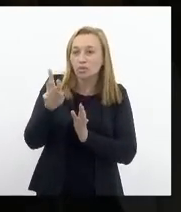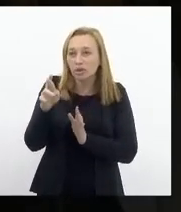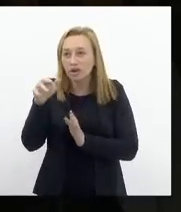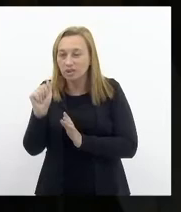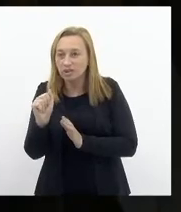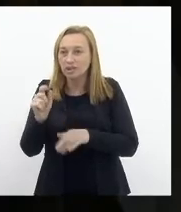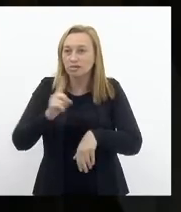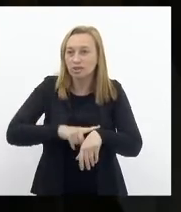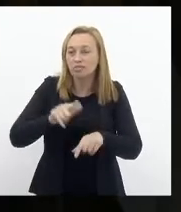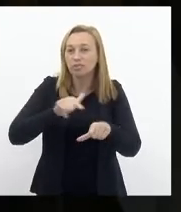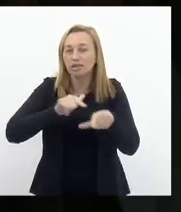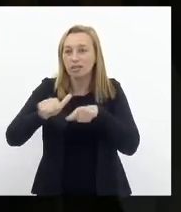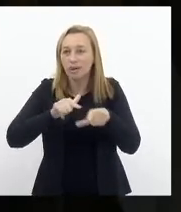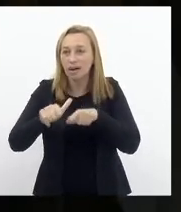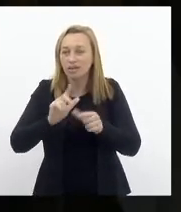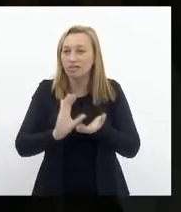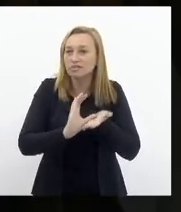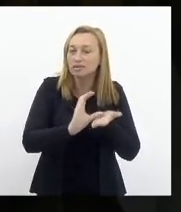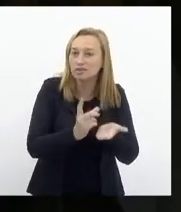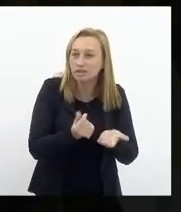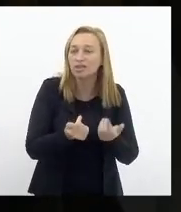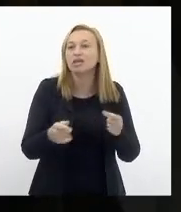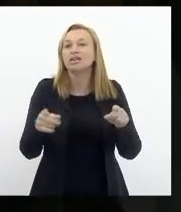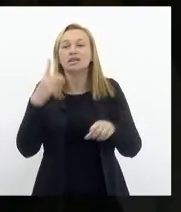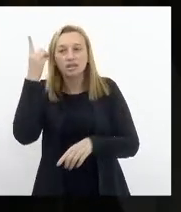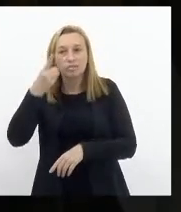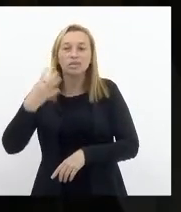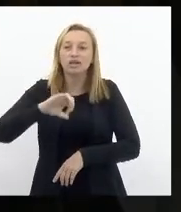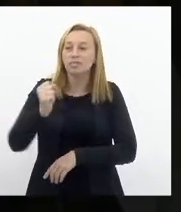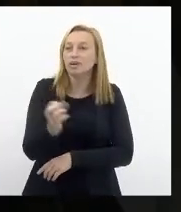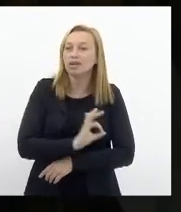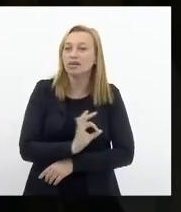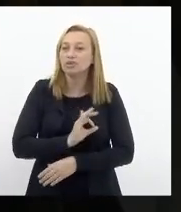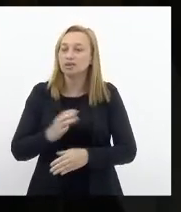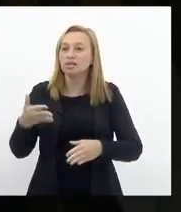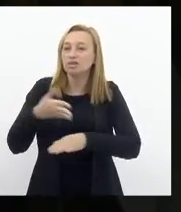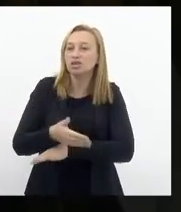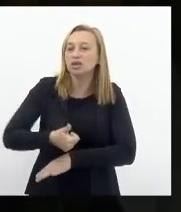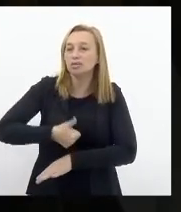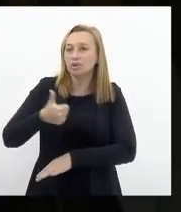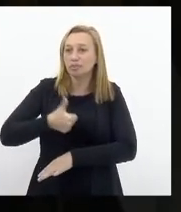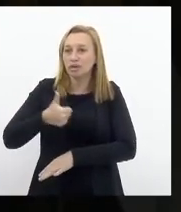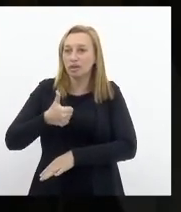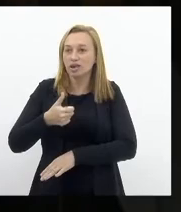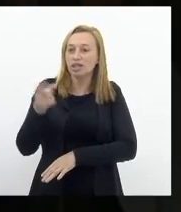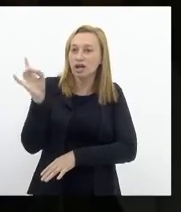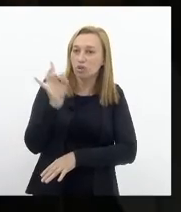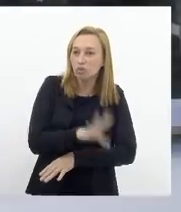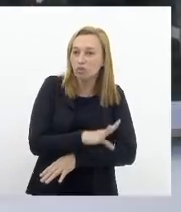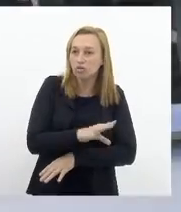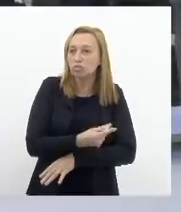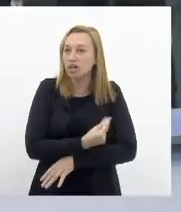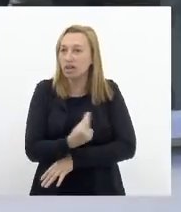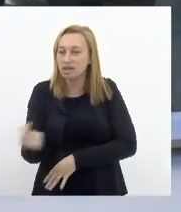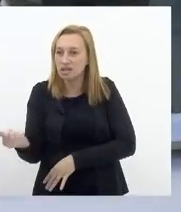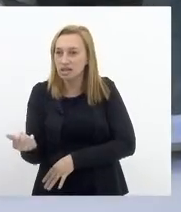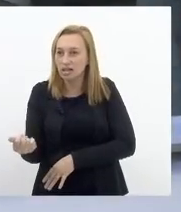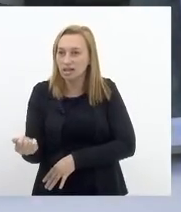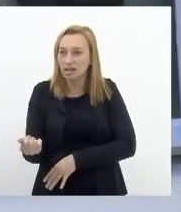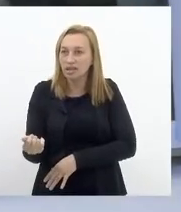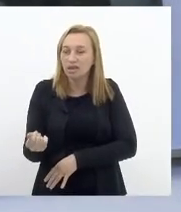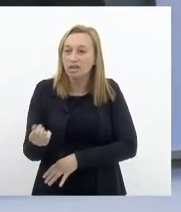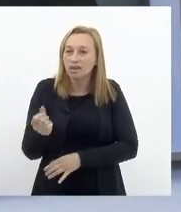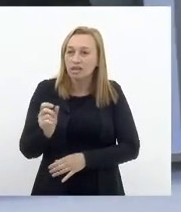da carreira, dos benefícios. E a deputada Marta Rocha é a primeira a chegar na sessão e a última a sair e é a que